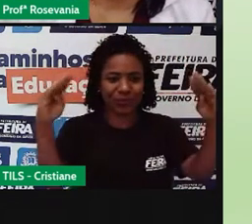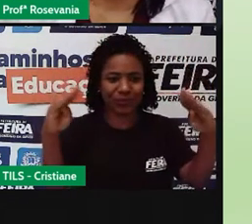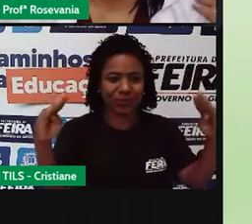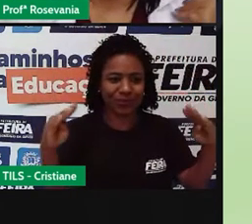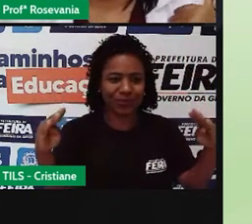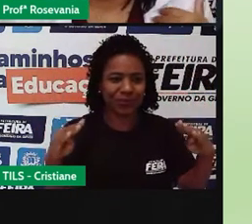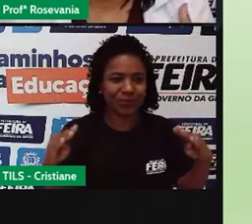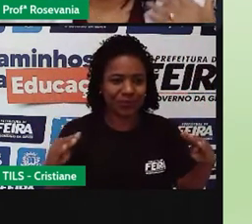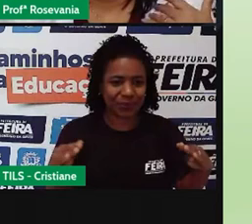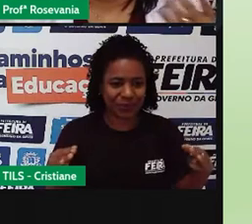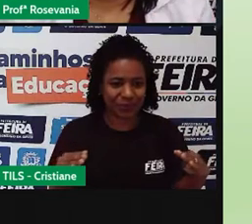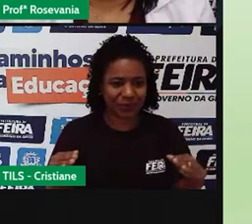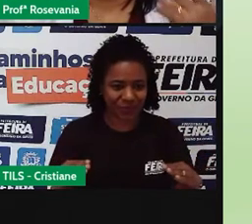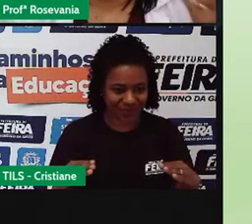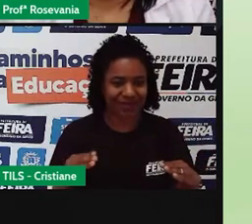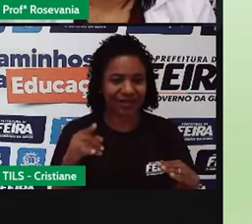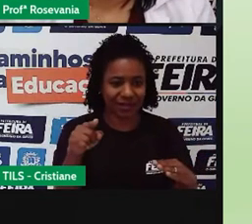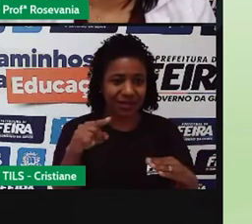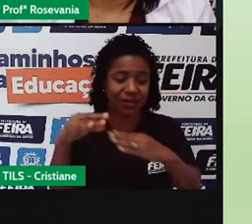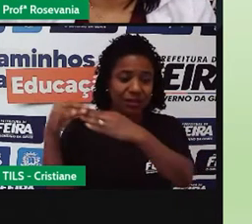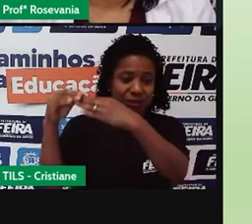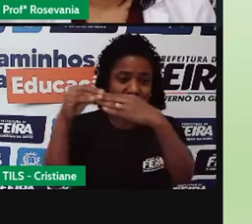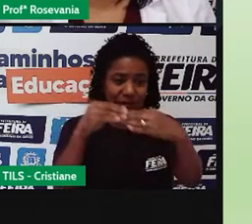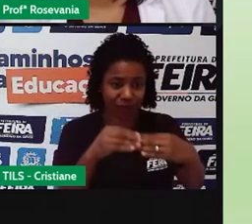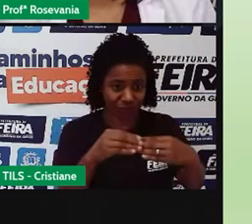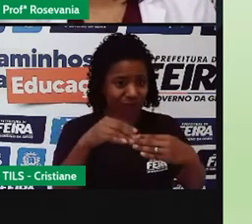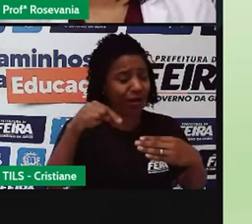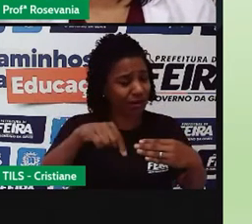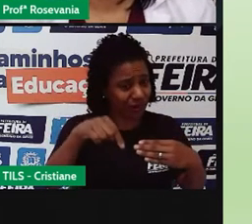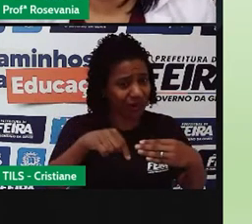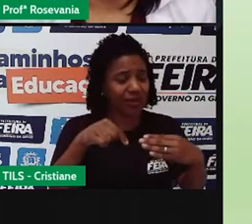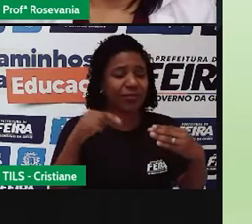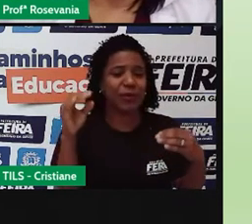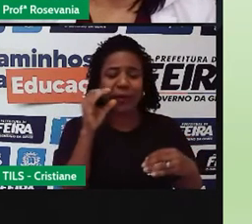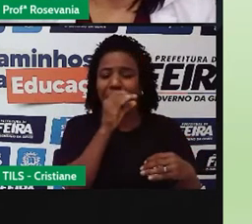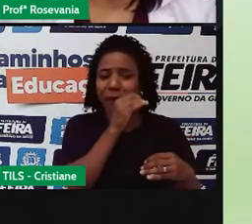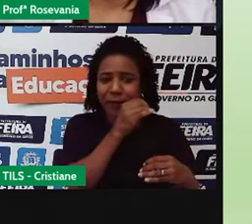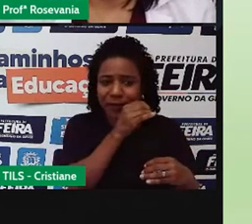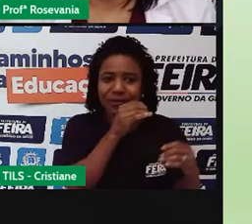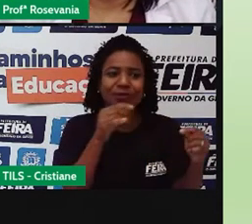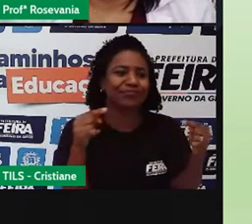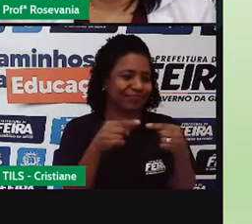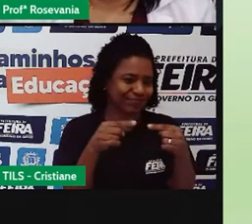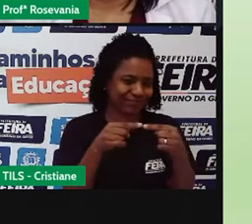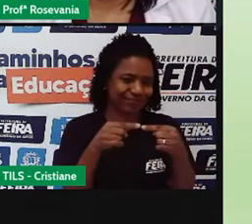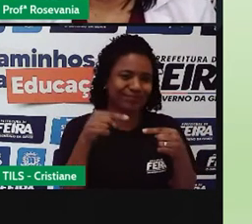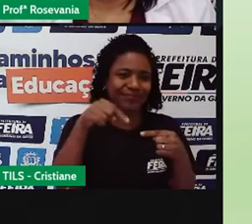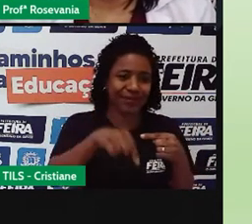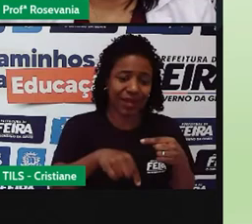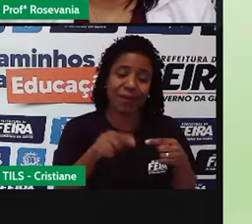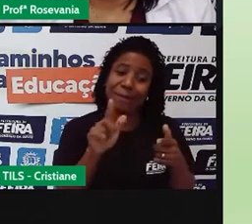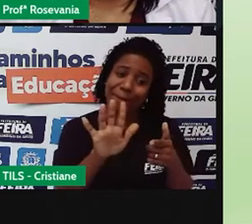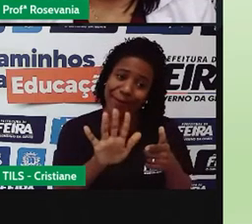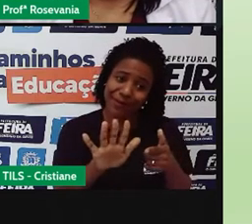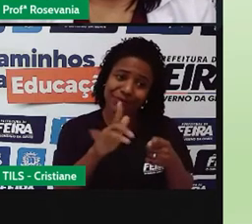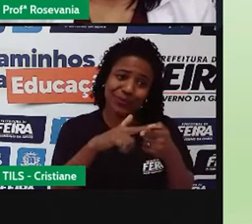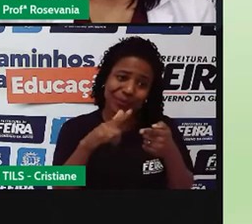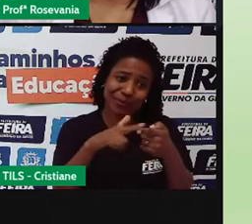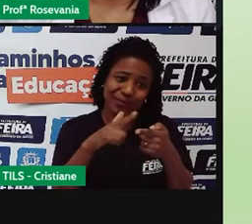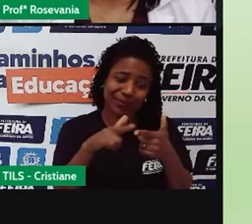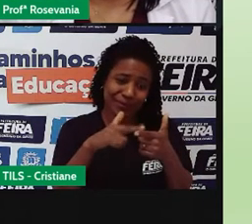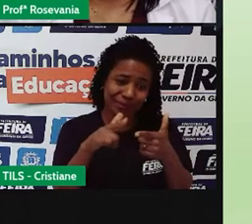eles a gente conseguiu trazer e adaptar, até pra nossa região aqui, que é um pouco mais seca, a gente conseguiu fazer. O único problema é que eles vão,